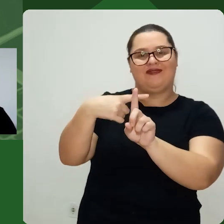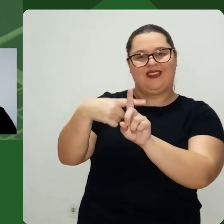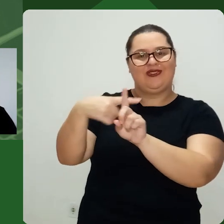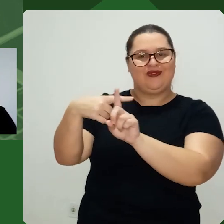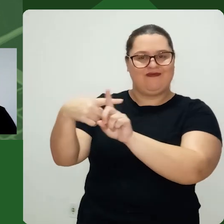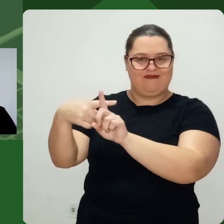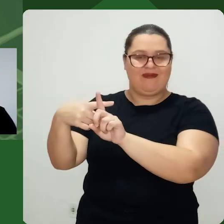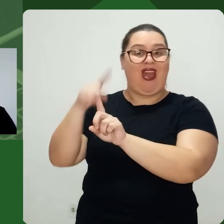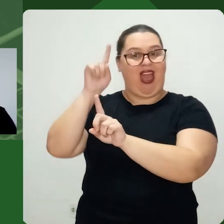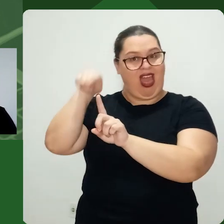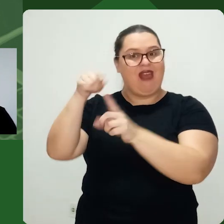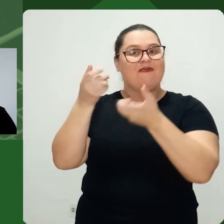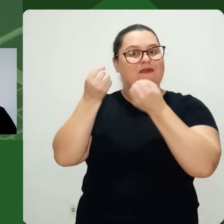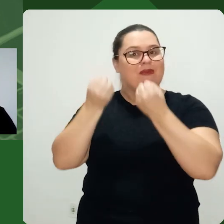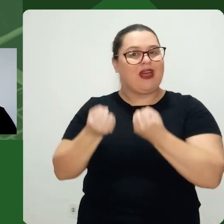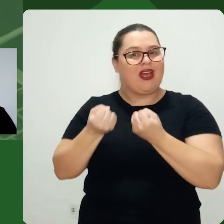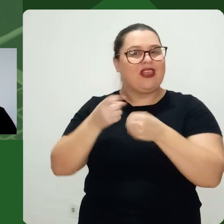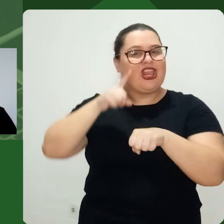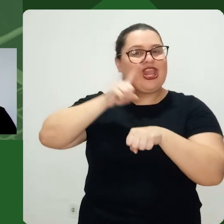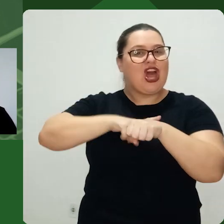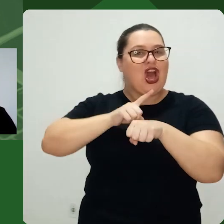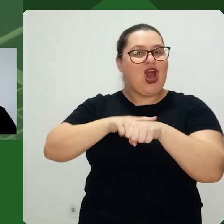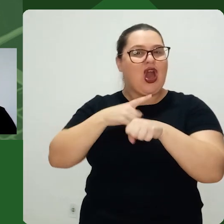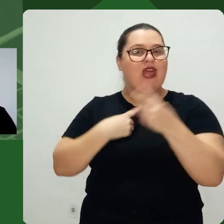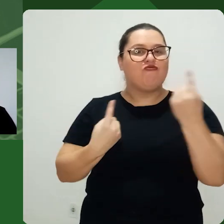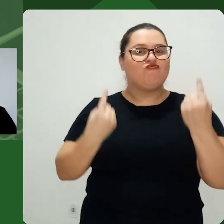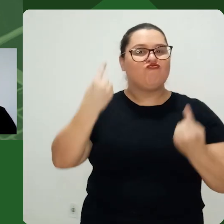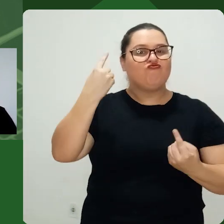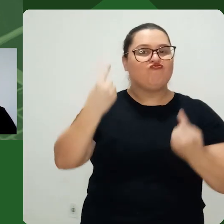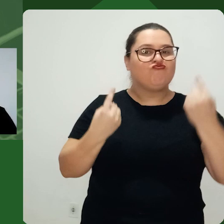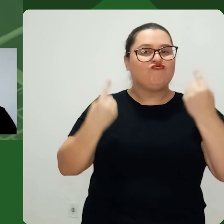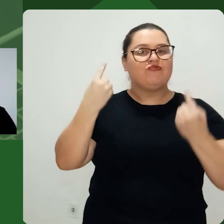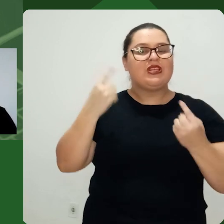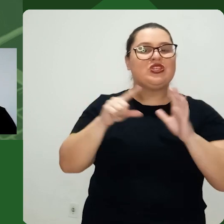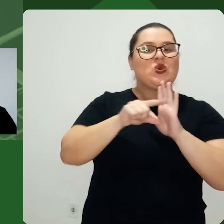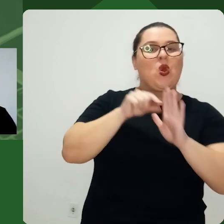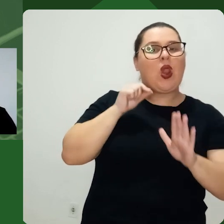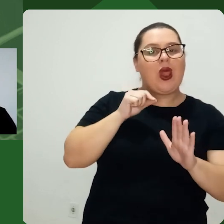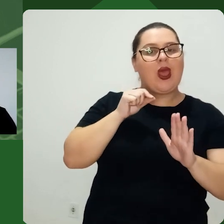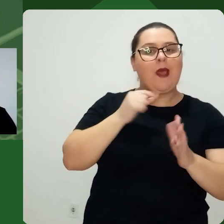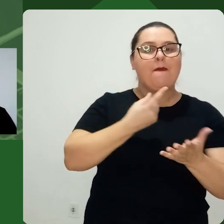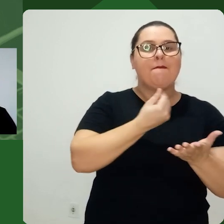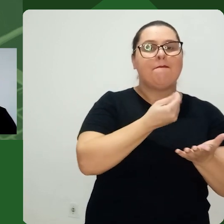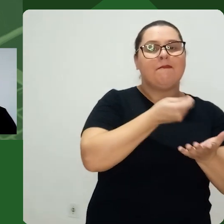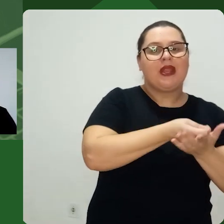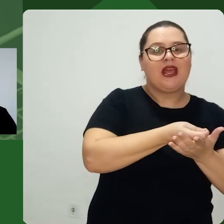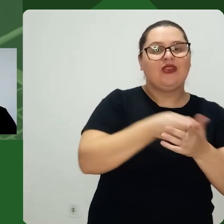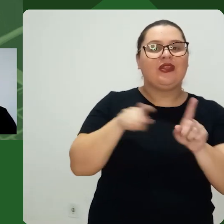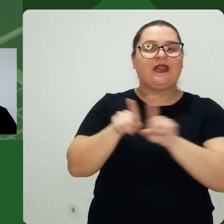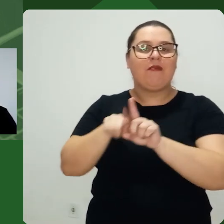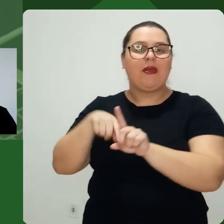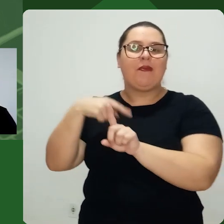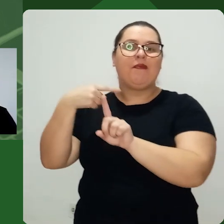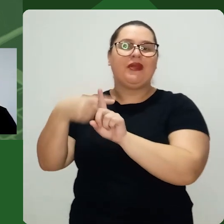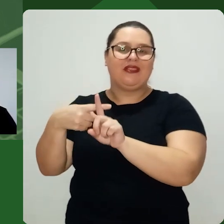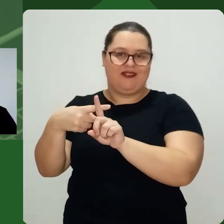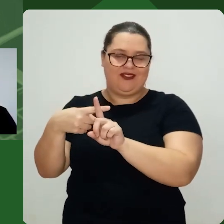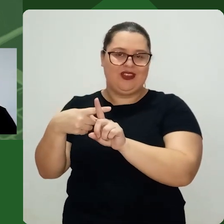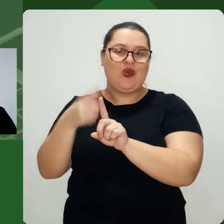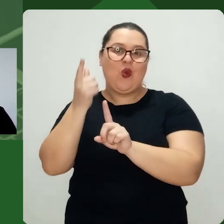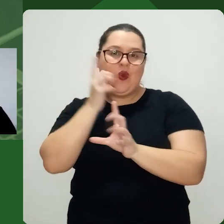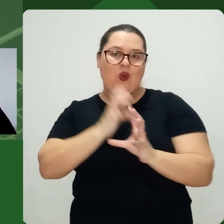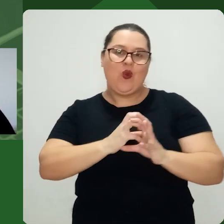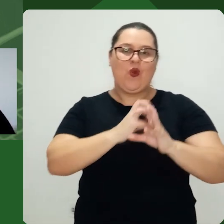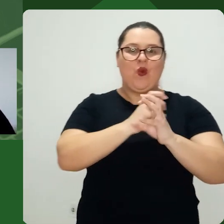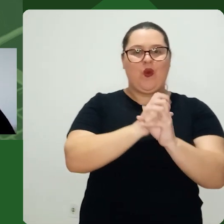esses Benefícios lá Que vão pesar Na hora da minha conta Lá, né? Benefício menos O custo Ali, para mim